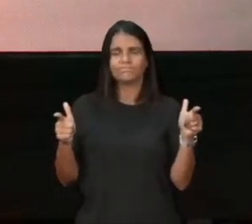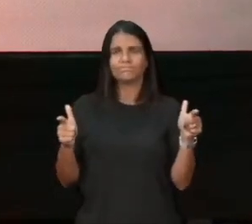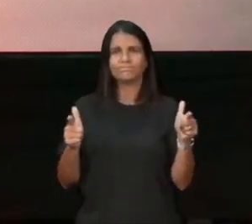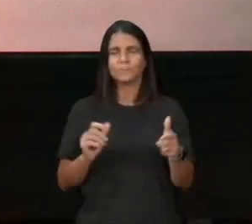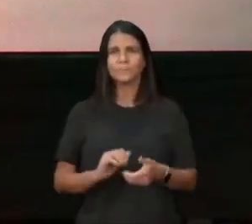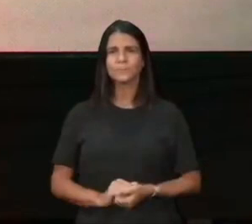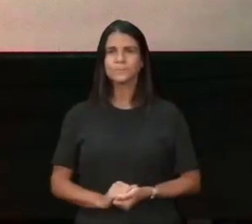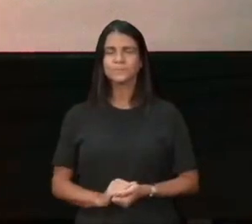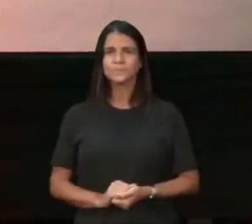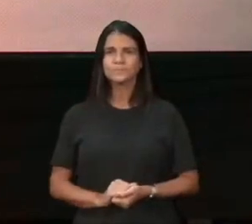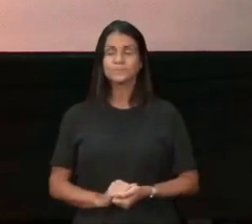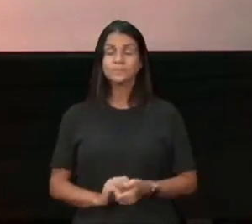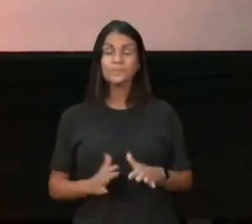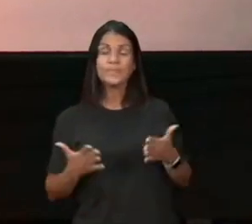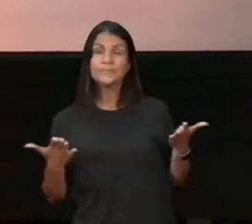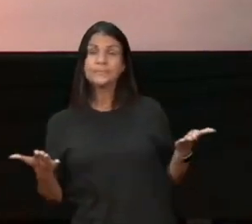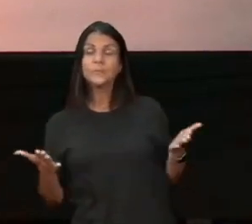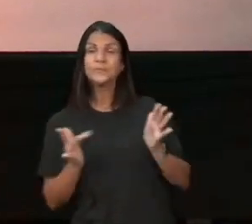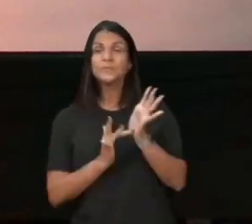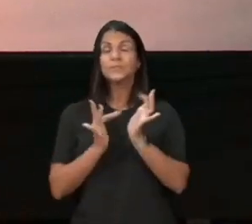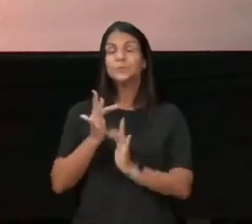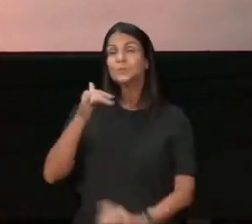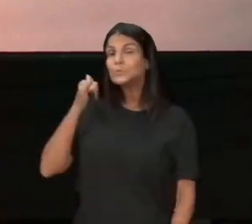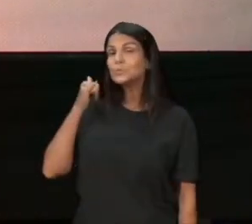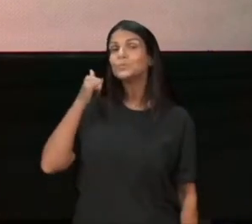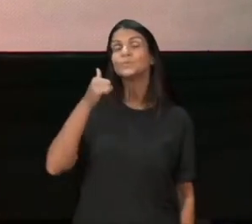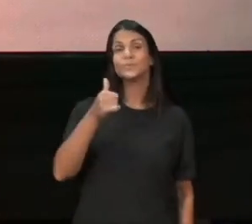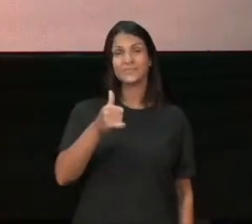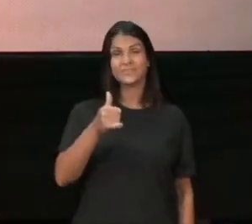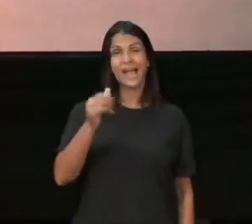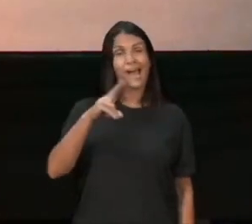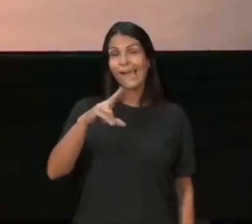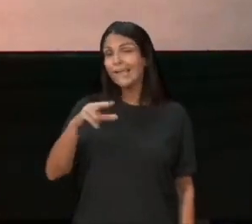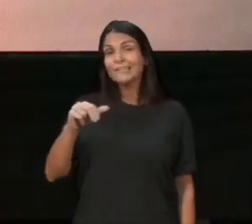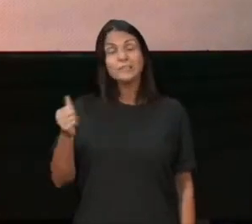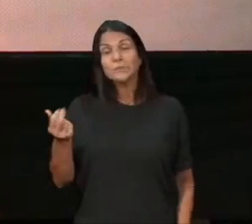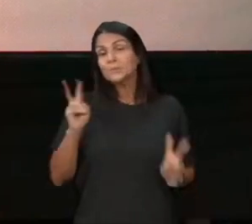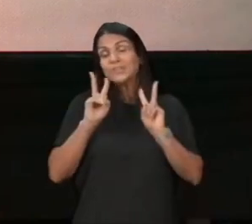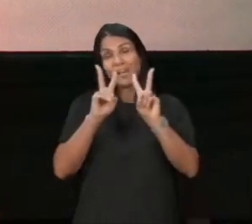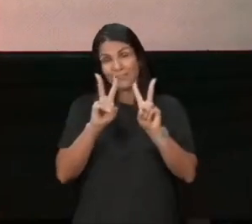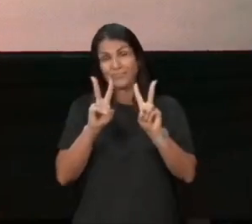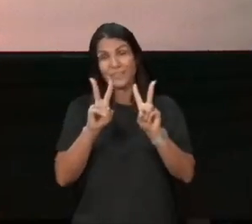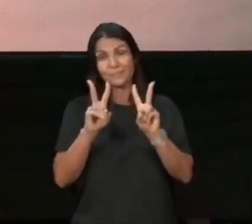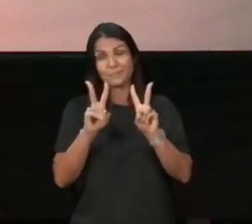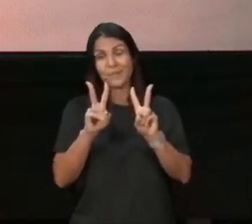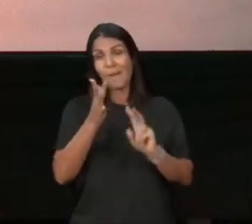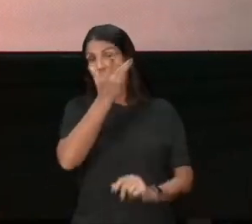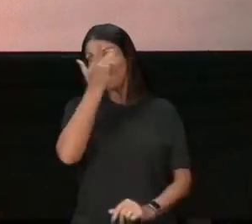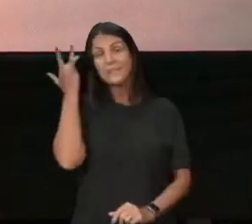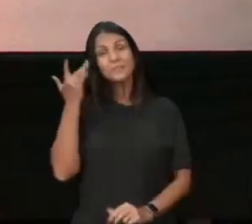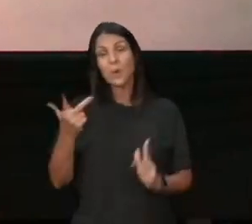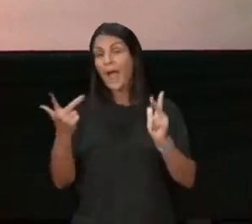e então, se Jesus está dizendo, que nunca viu ninguém, desse jeito, que